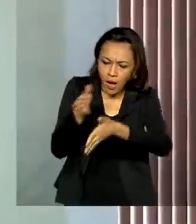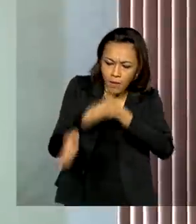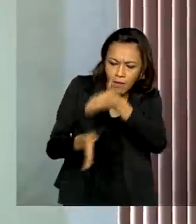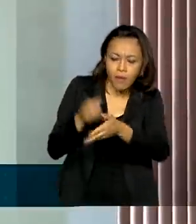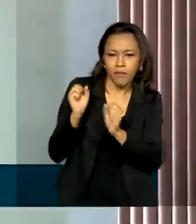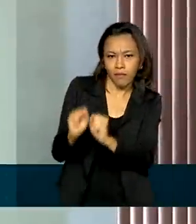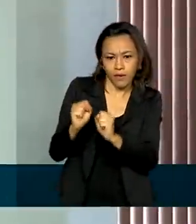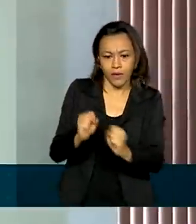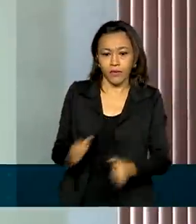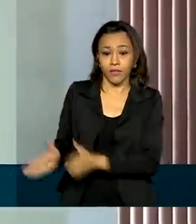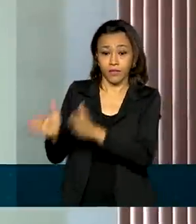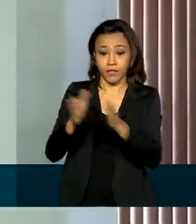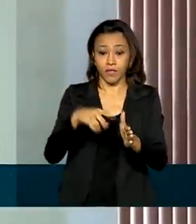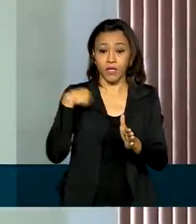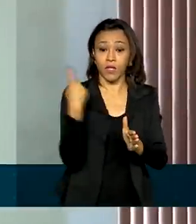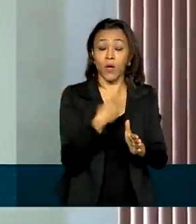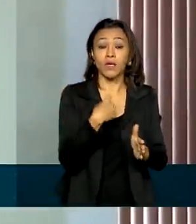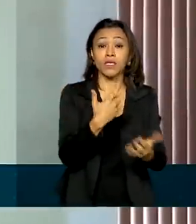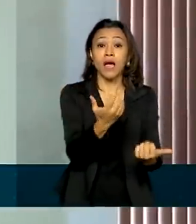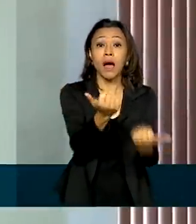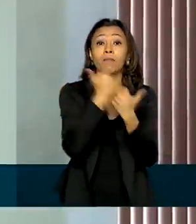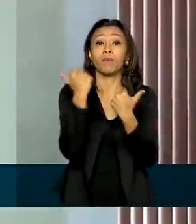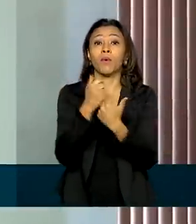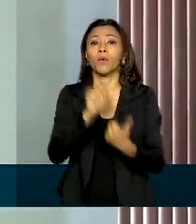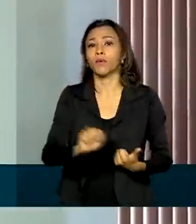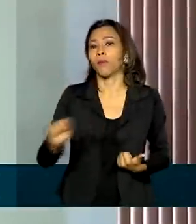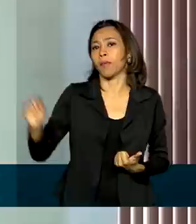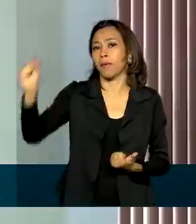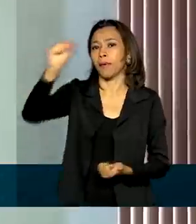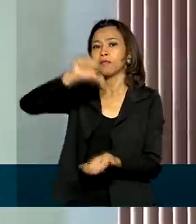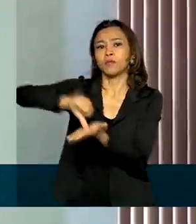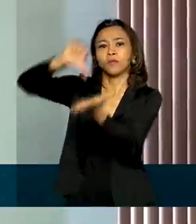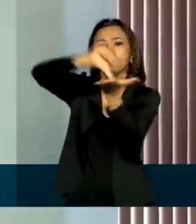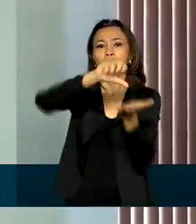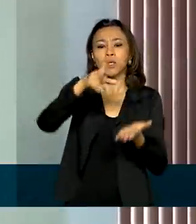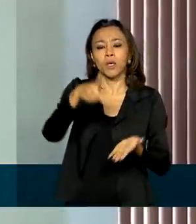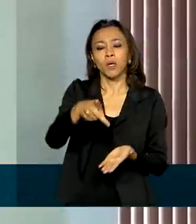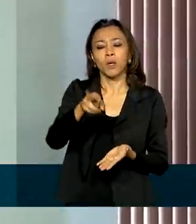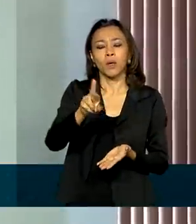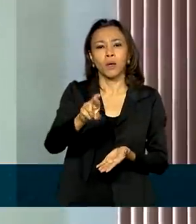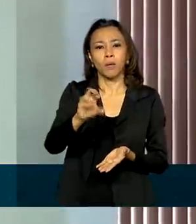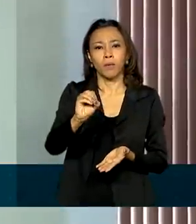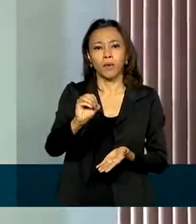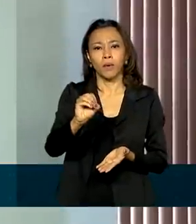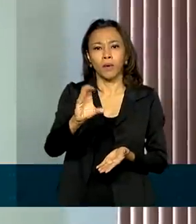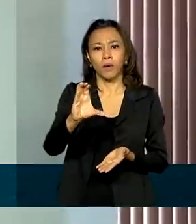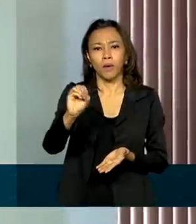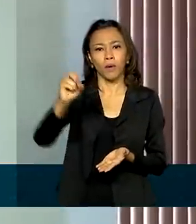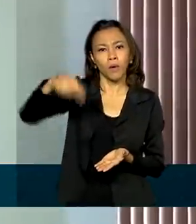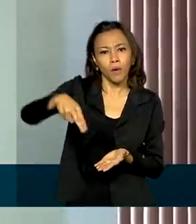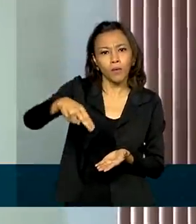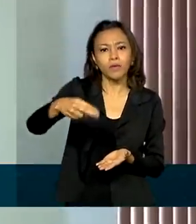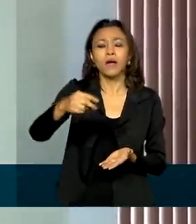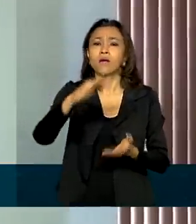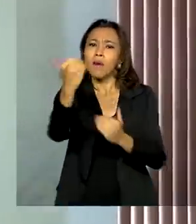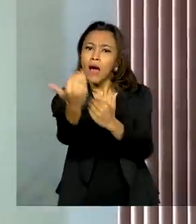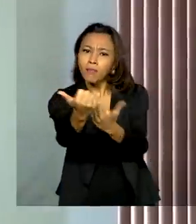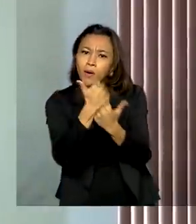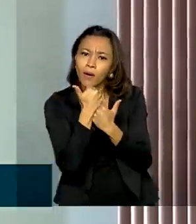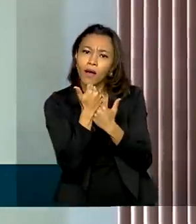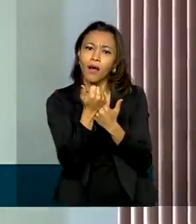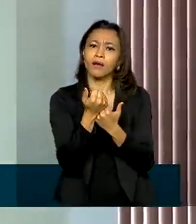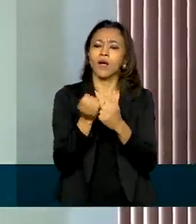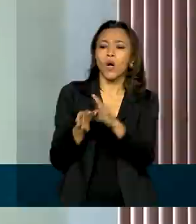com o apoio de todos os PROCONs e de todo o Sistema Nacional de Defesa do Consumidor para que auxiliem o